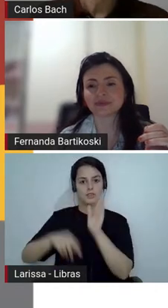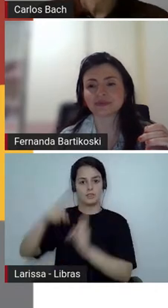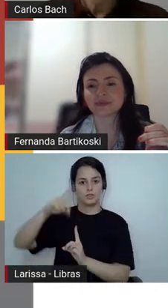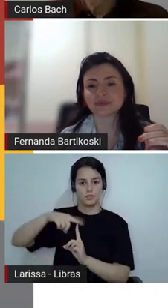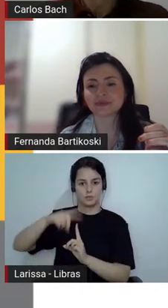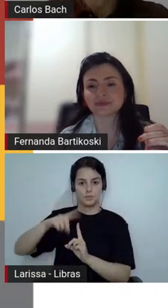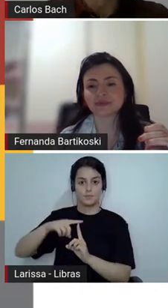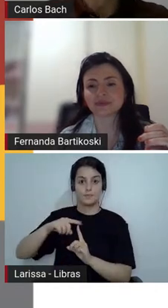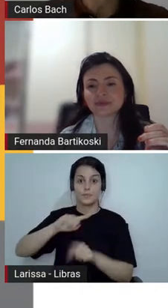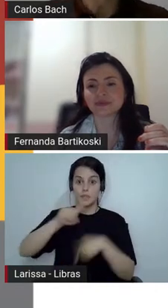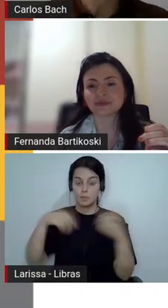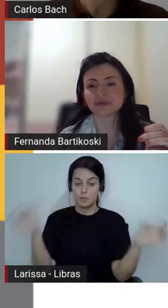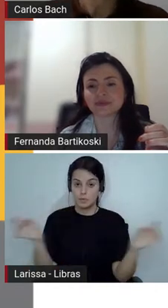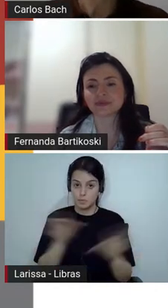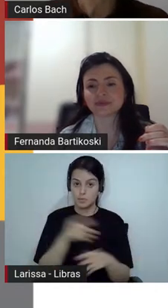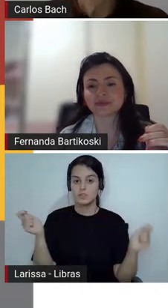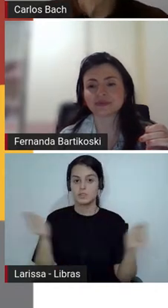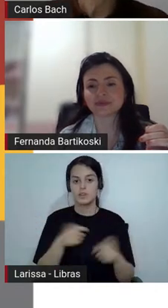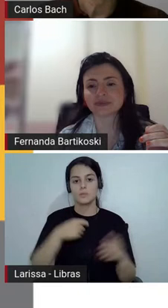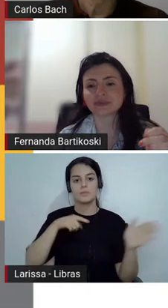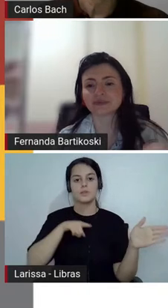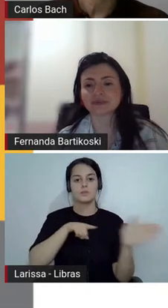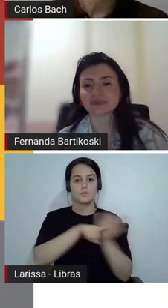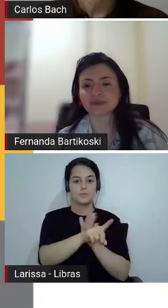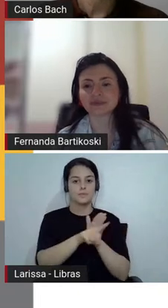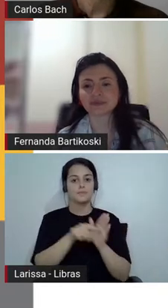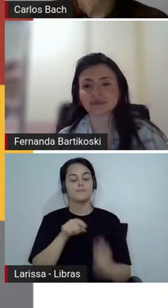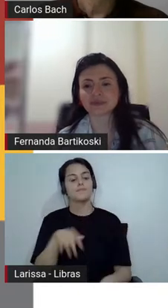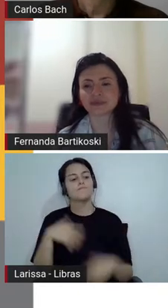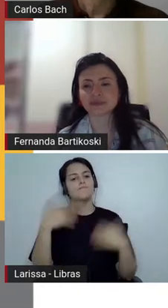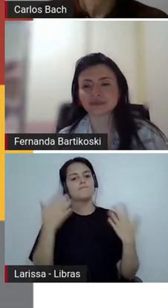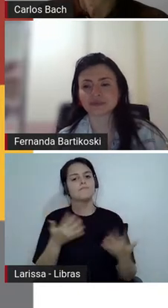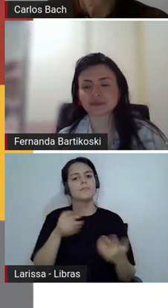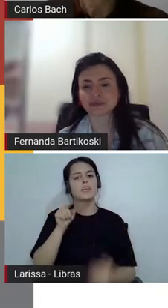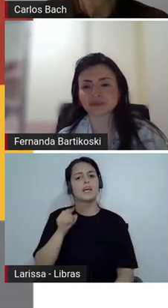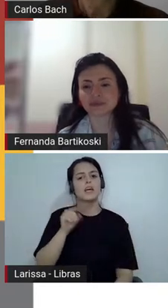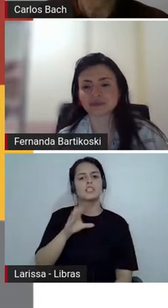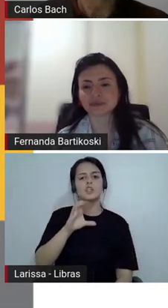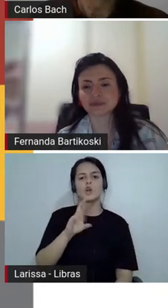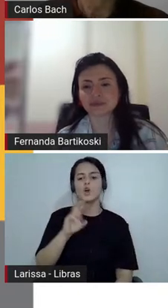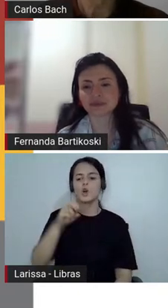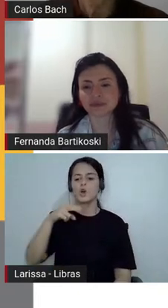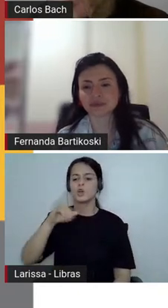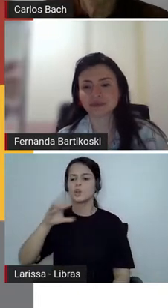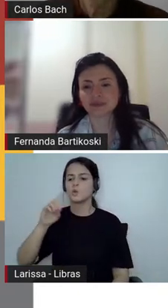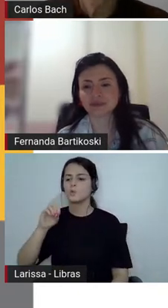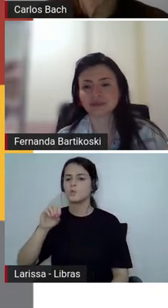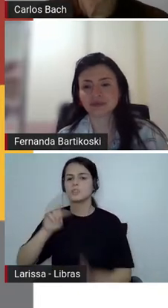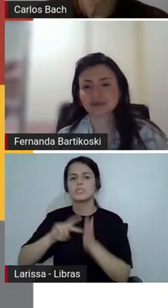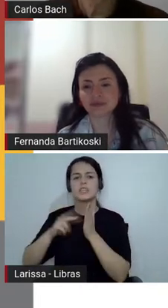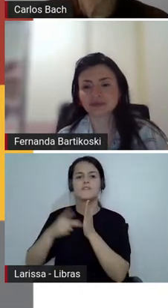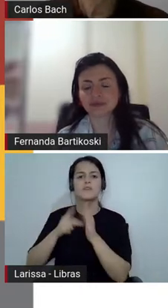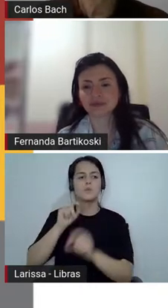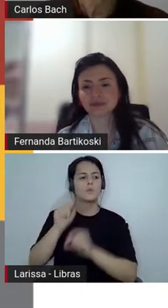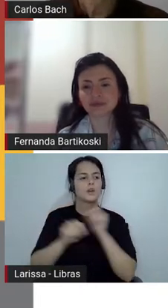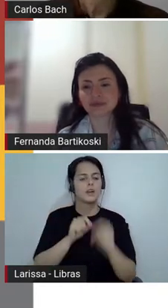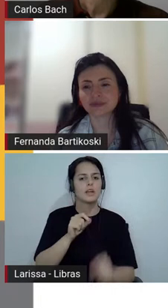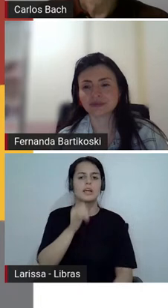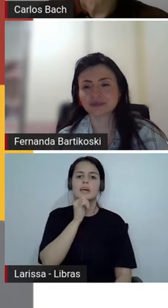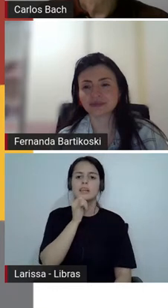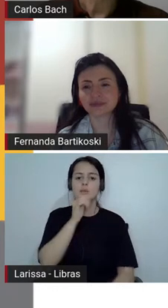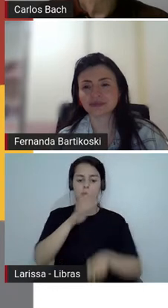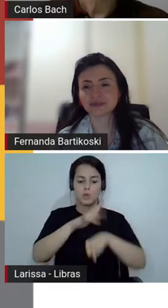grupos o que vocês entendem por algo crônico o que seria uma doença o que que é uma doença crônica